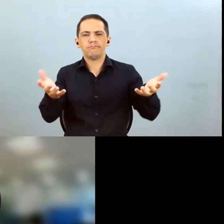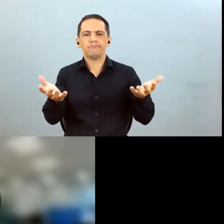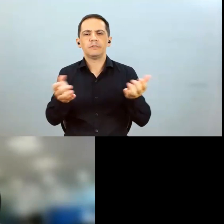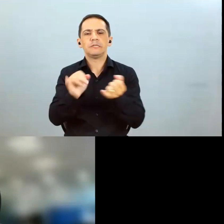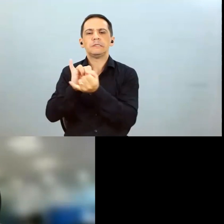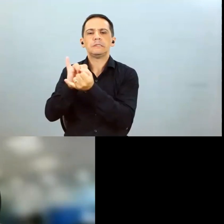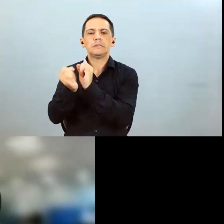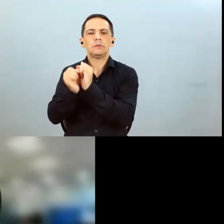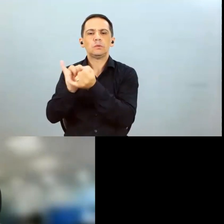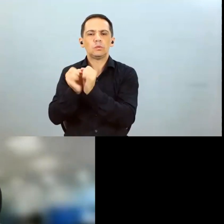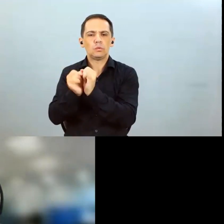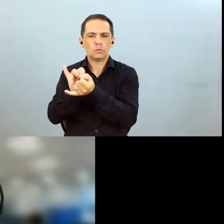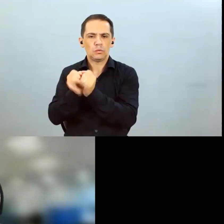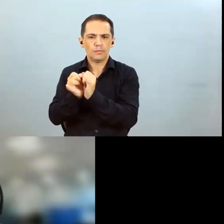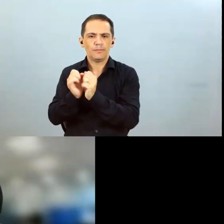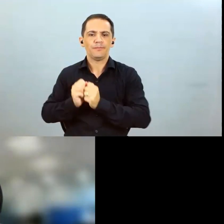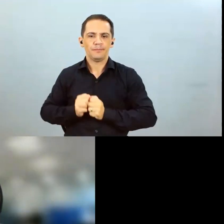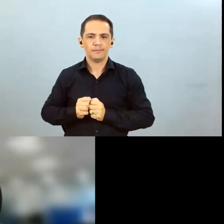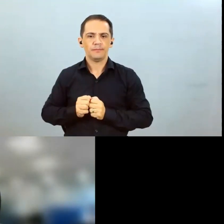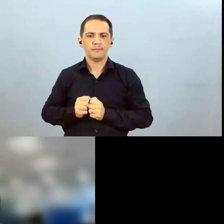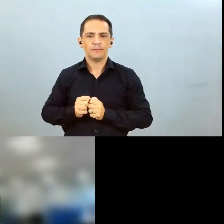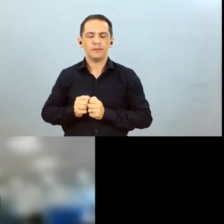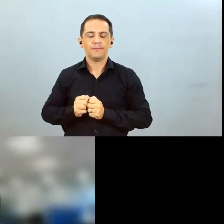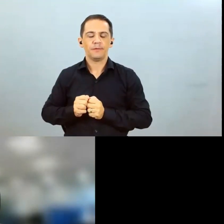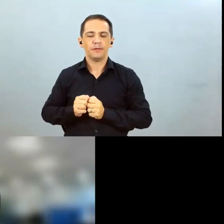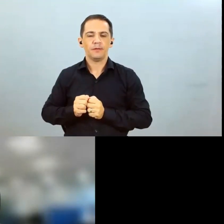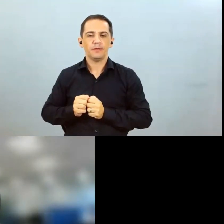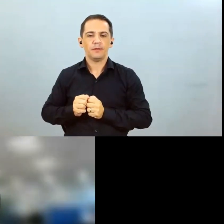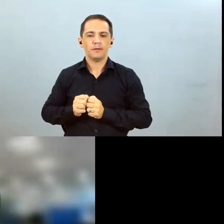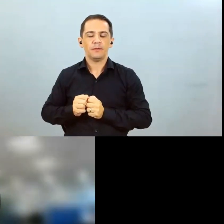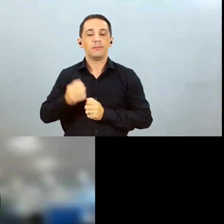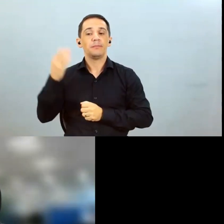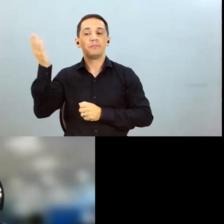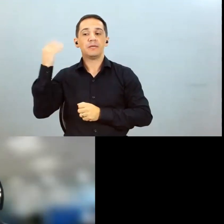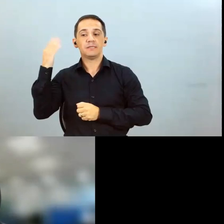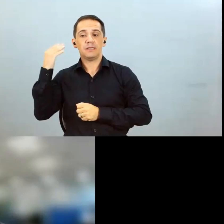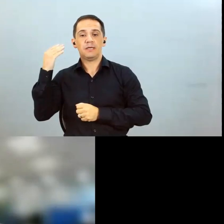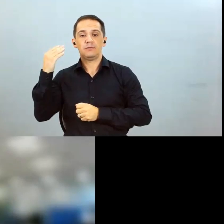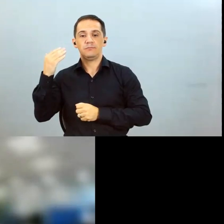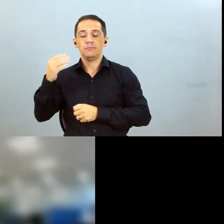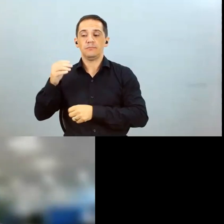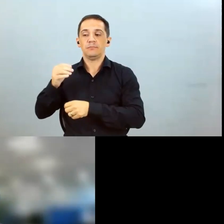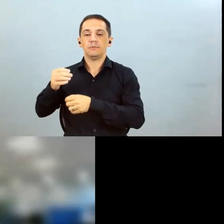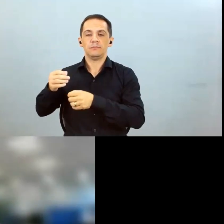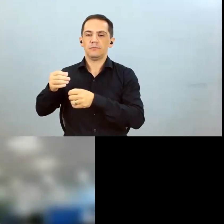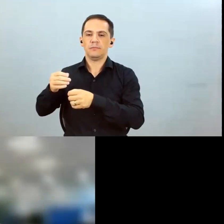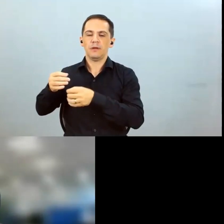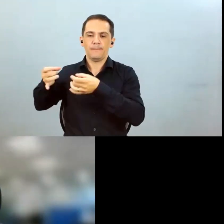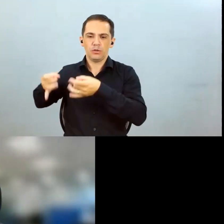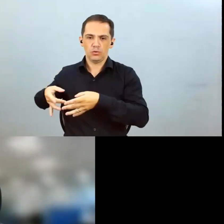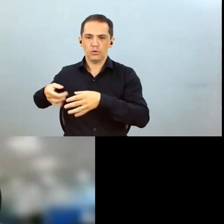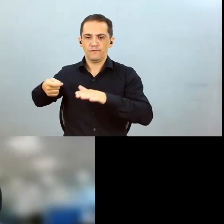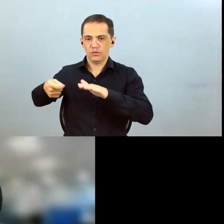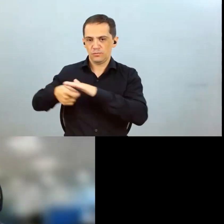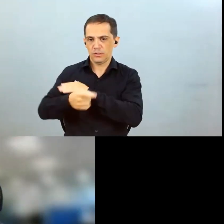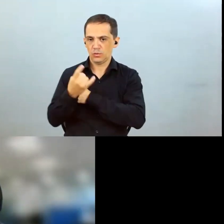entre catch-up do que foi deixado de investir na última safra e de crescimento diária. Essa seria a primeira